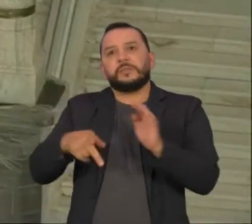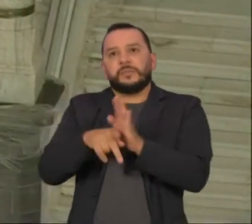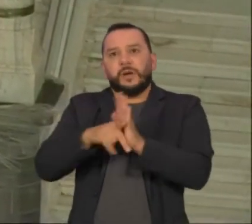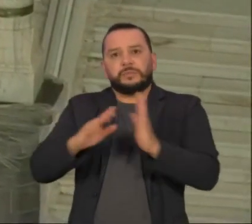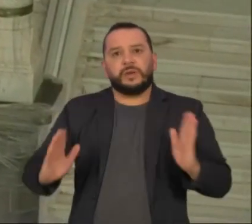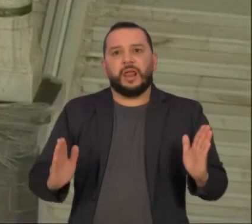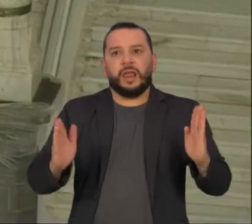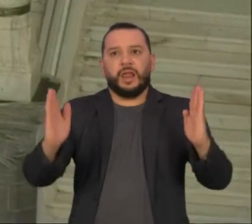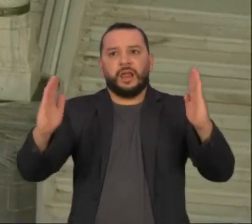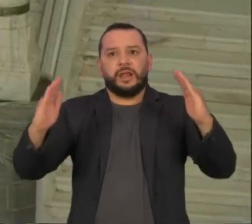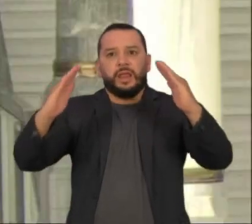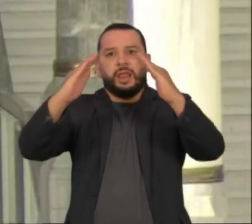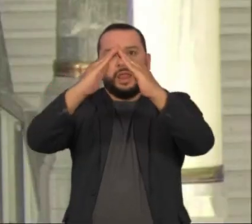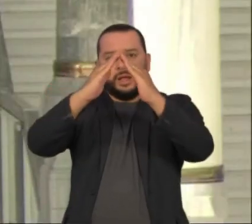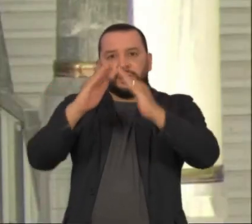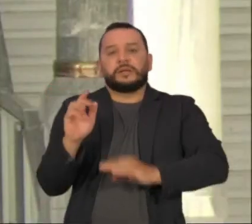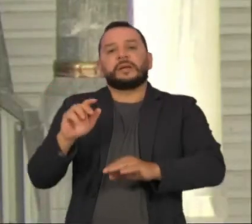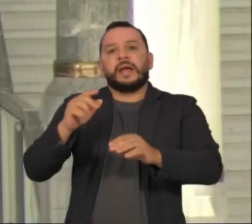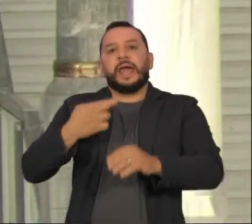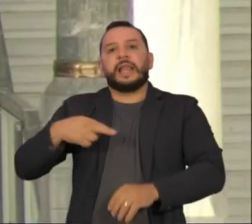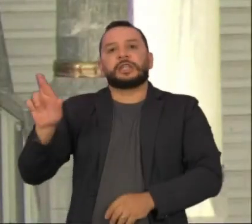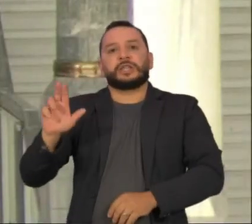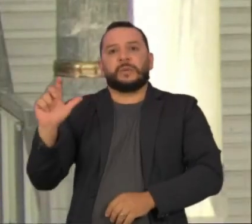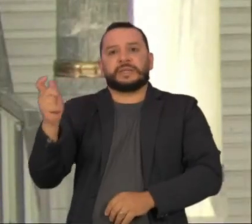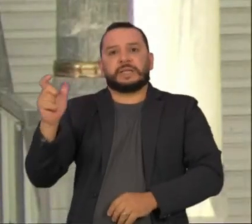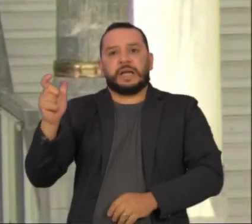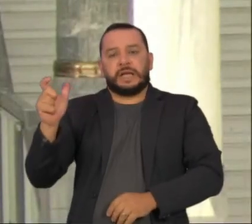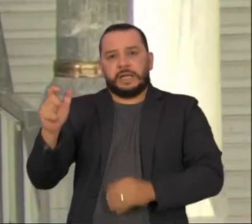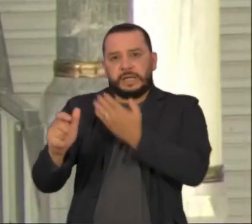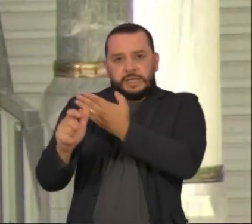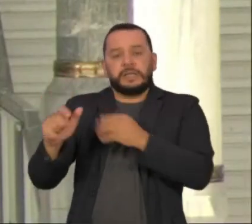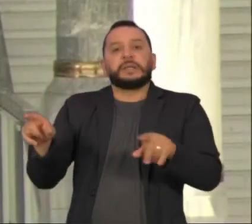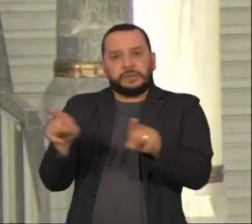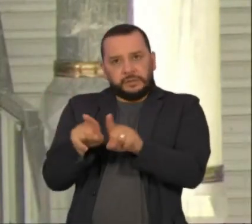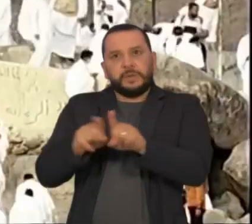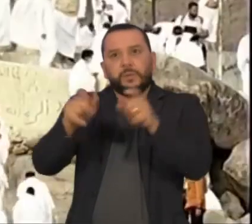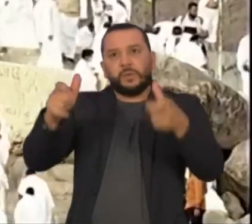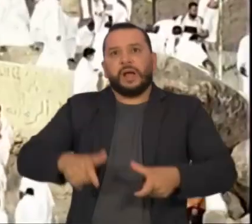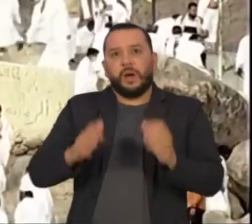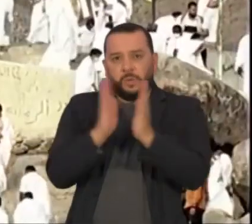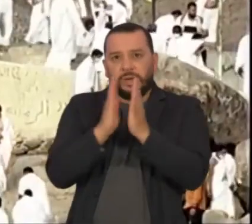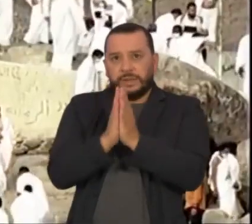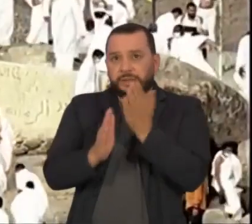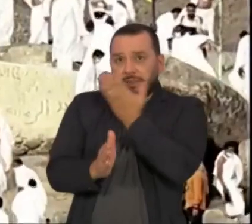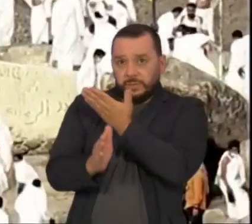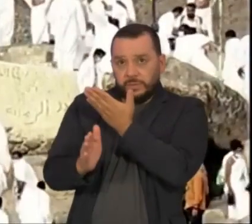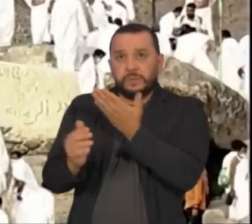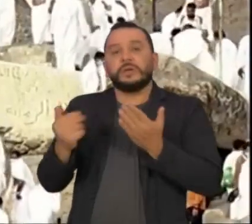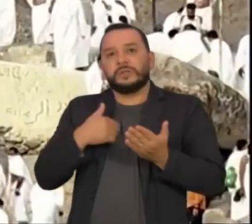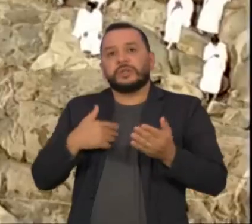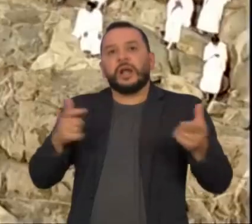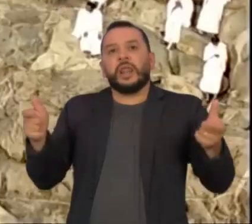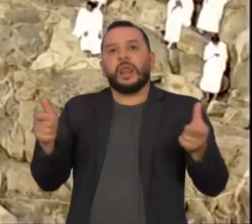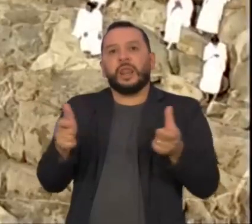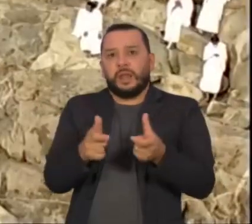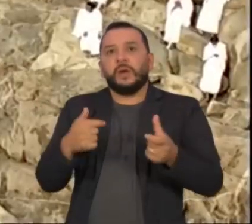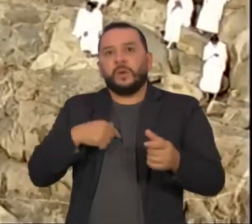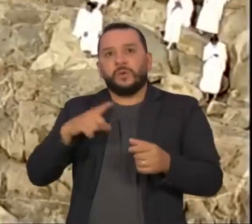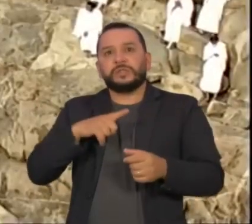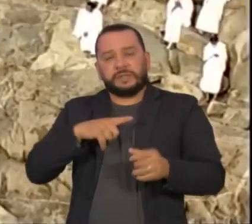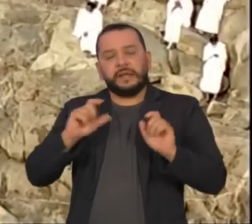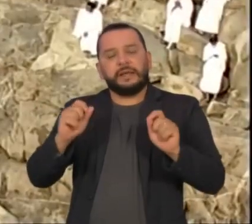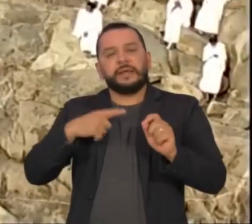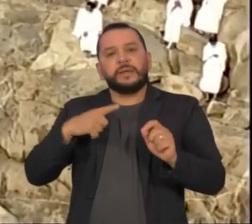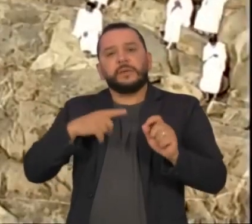estrutura mais sagrada do Islã e o ponto para onde os muçulmanos devem fazer suas orações. Hoje começou a cerimônia do apedrejamento de